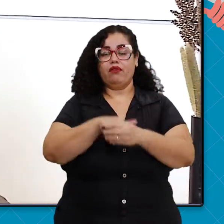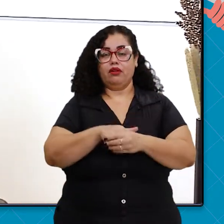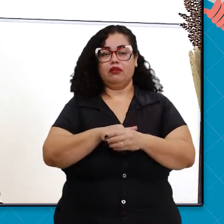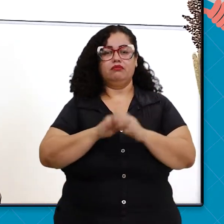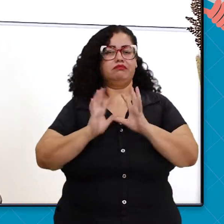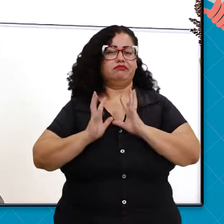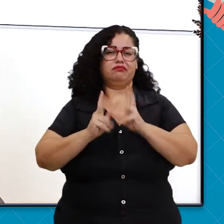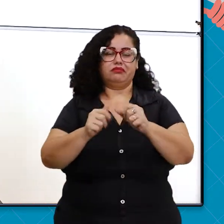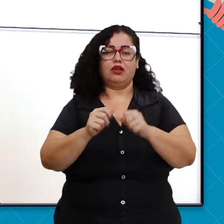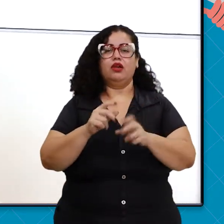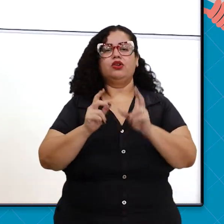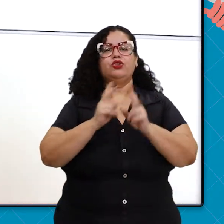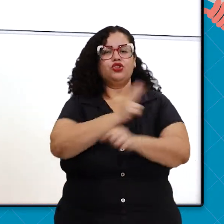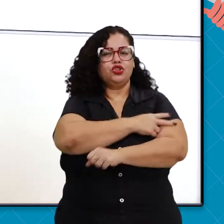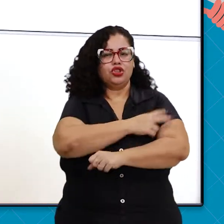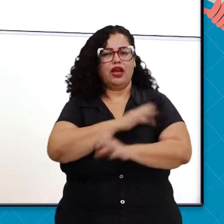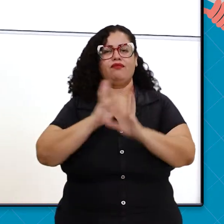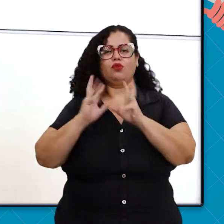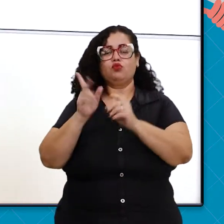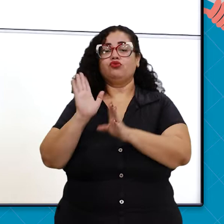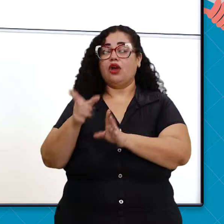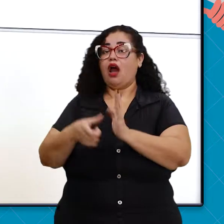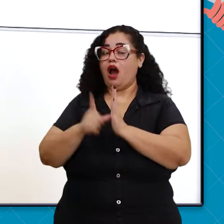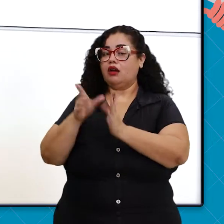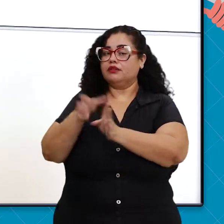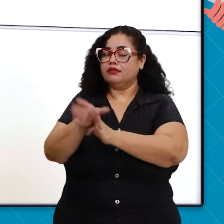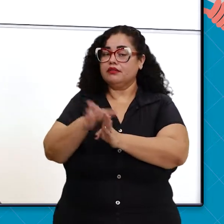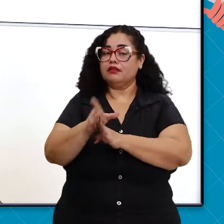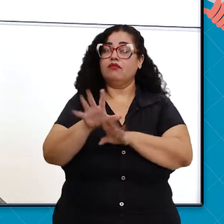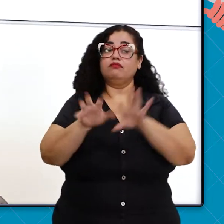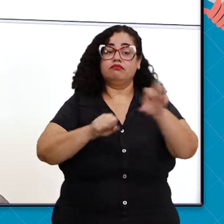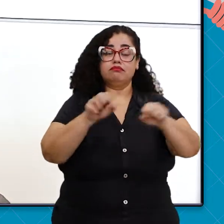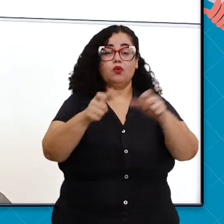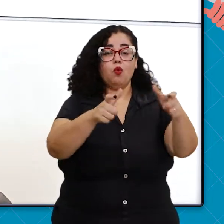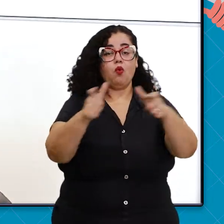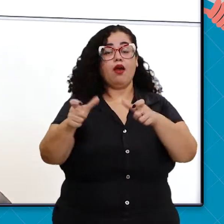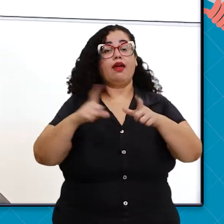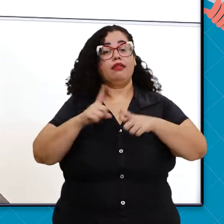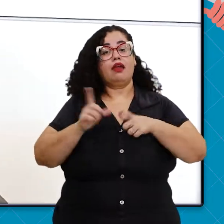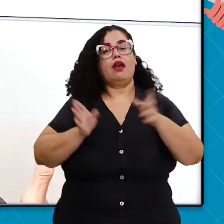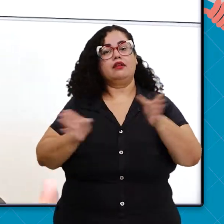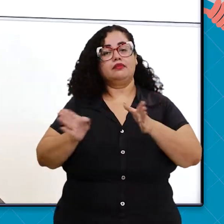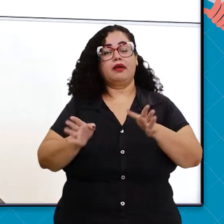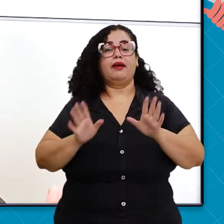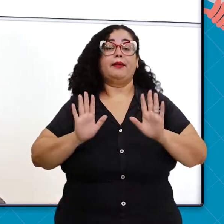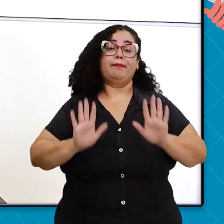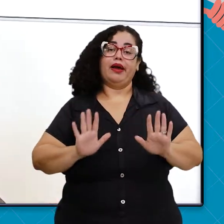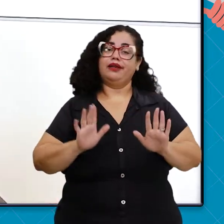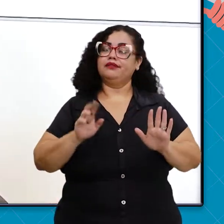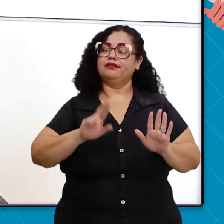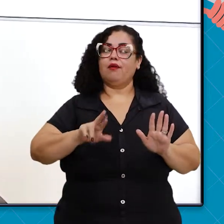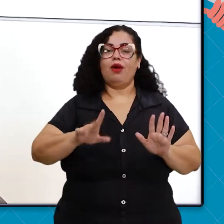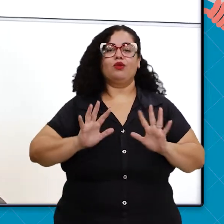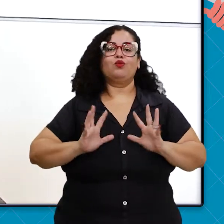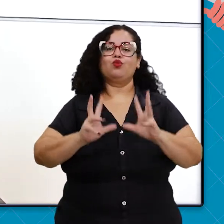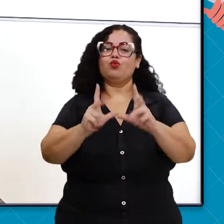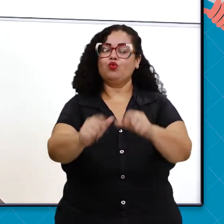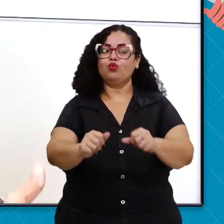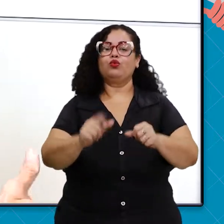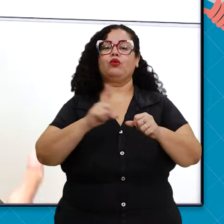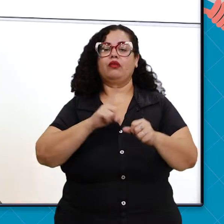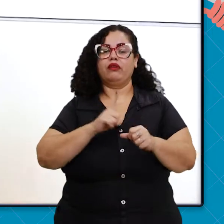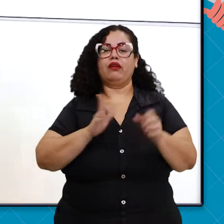Todos os chefes de cartório já são orientados para pegar as sessões acessíveis, mas nem todas as vezes os órgãos